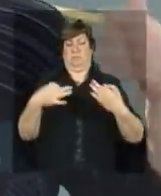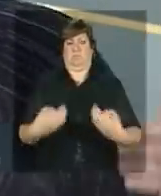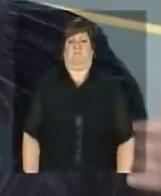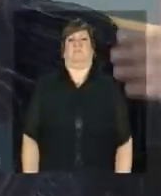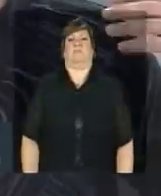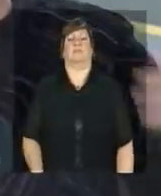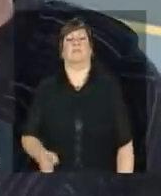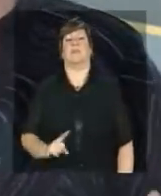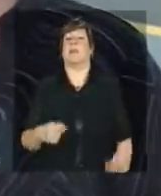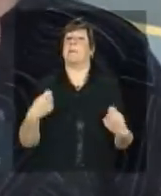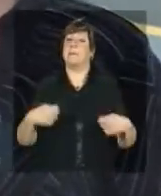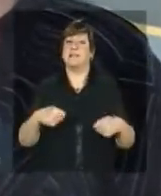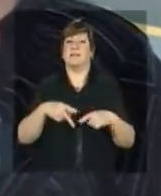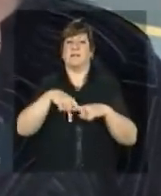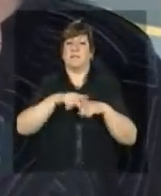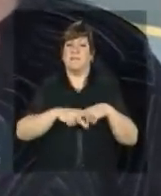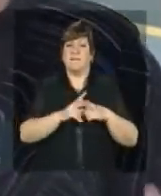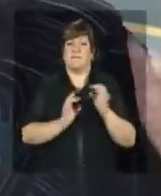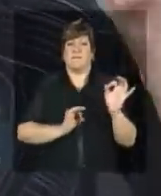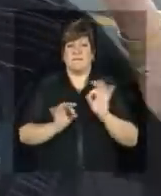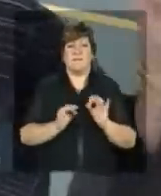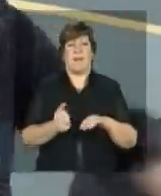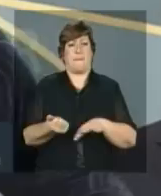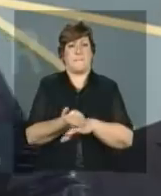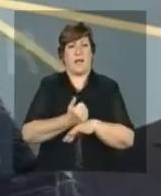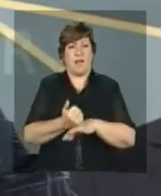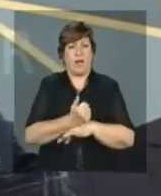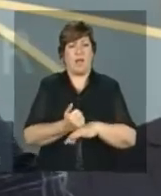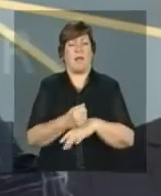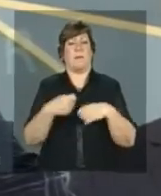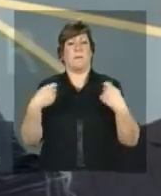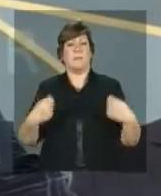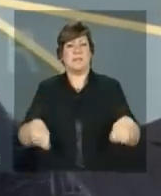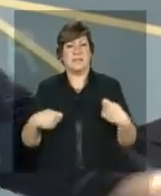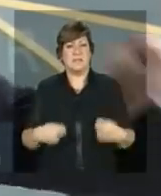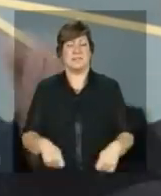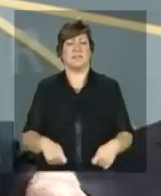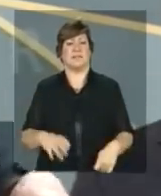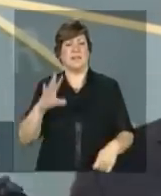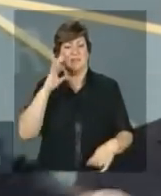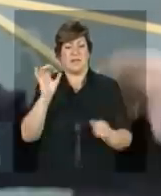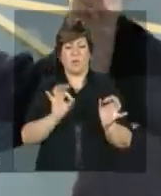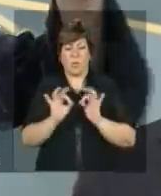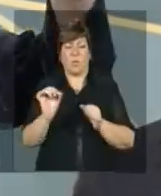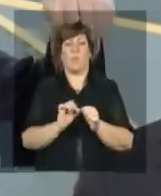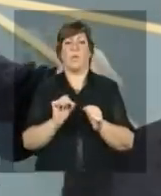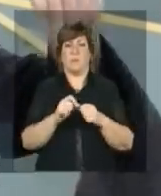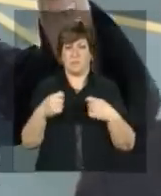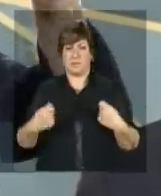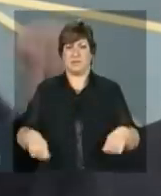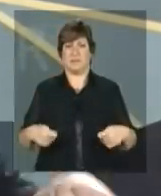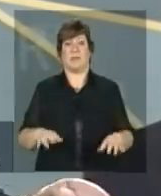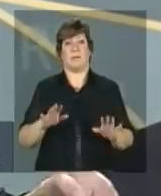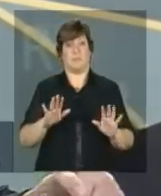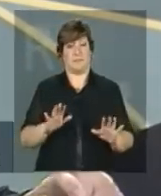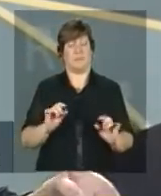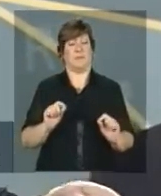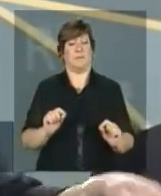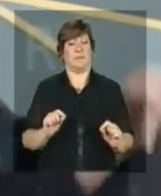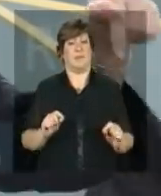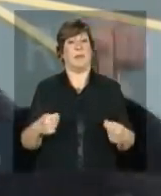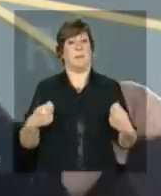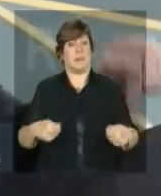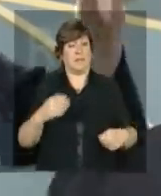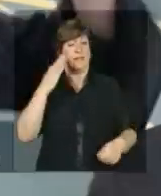ele precisa do teste da realidade ele precisa da tentativa e erro agora há que reconhecer